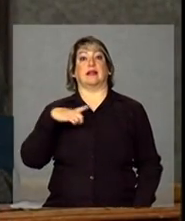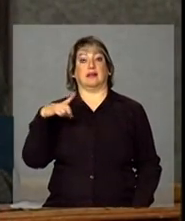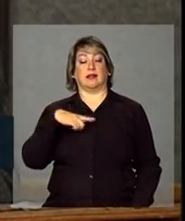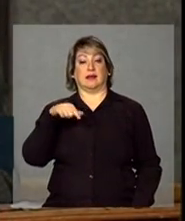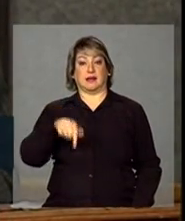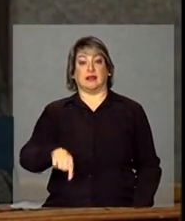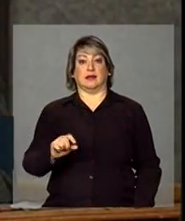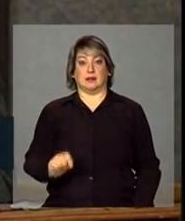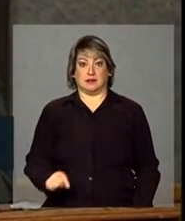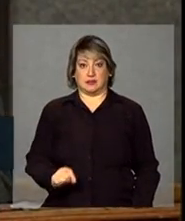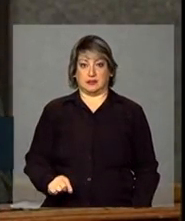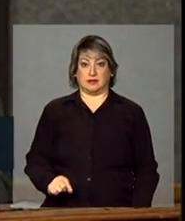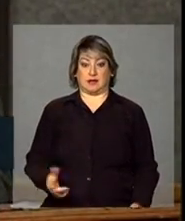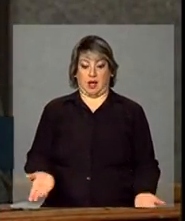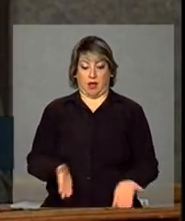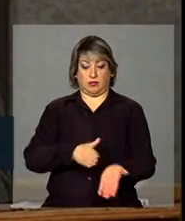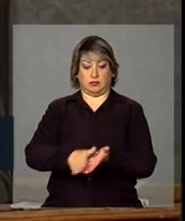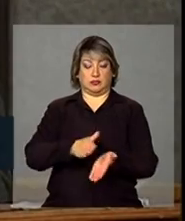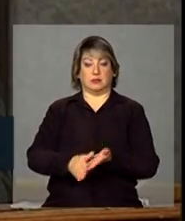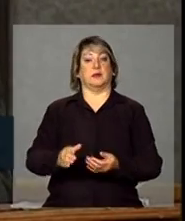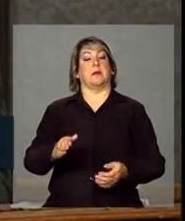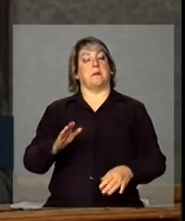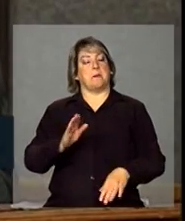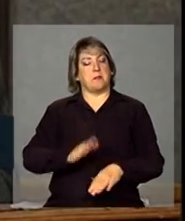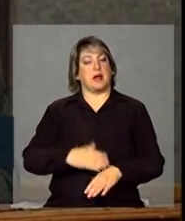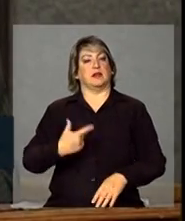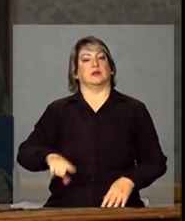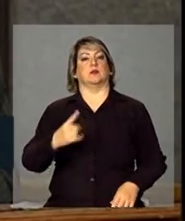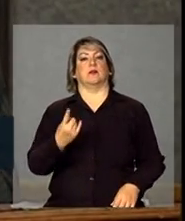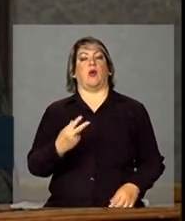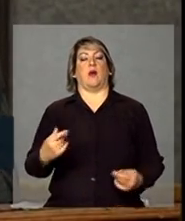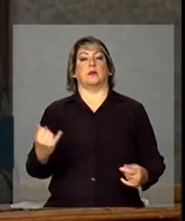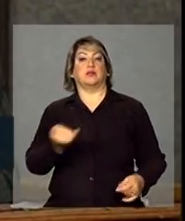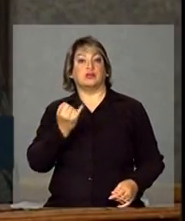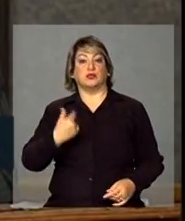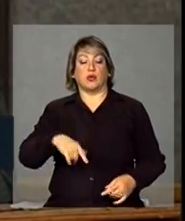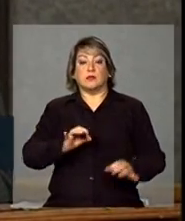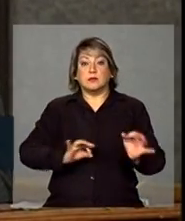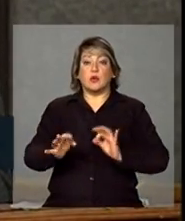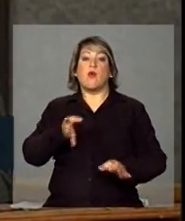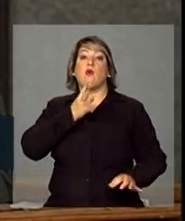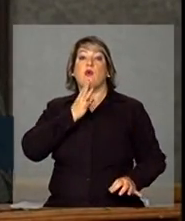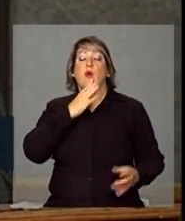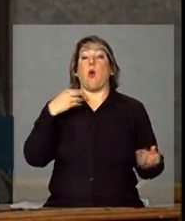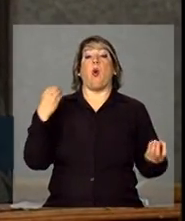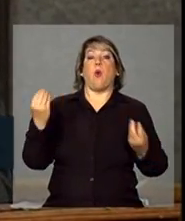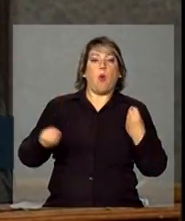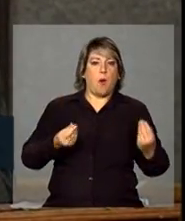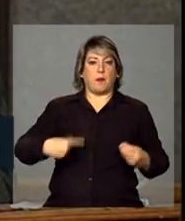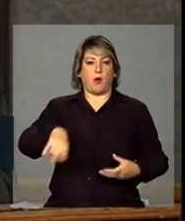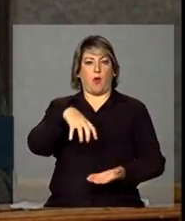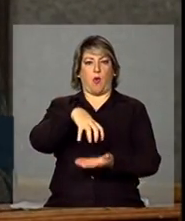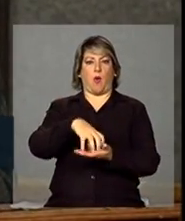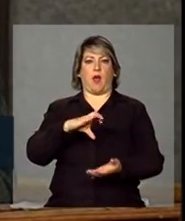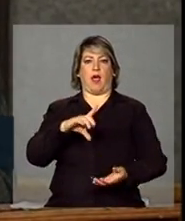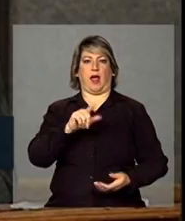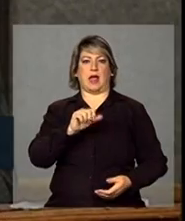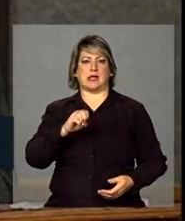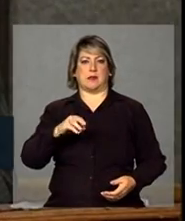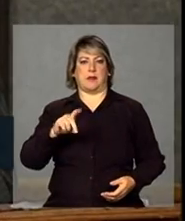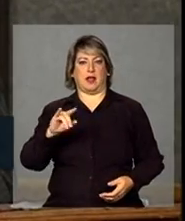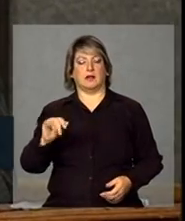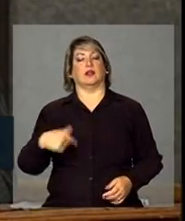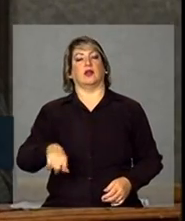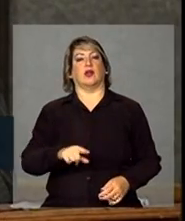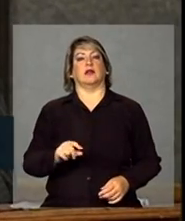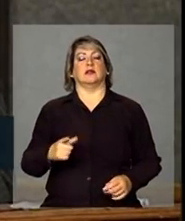publicação mais um instrumento importante para o nosso planejamento, para conhecer esse nosso cliente e, com isso,